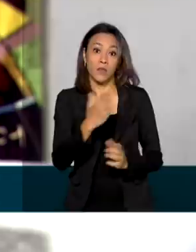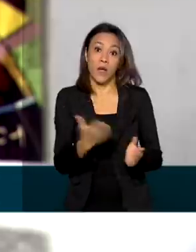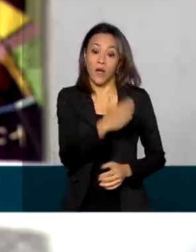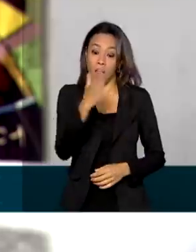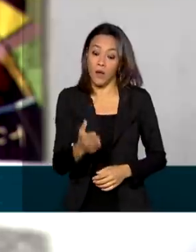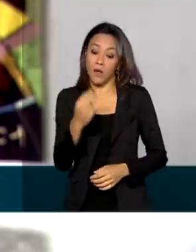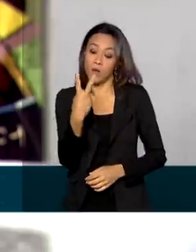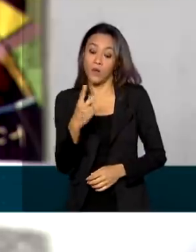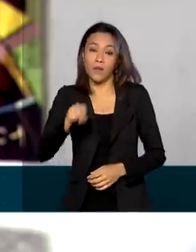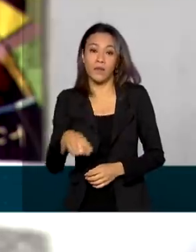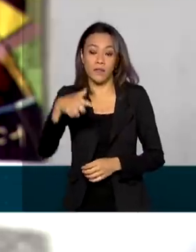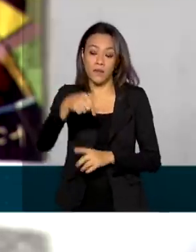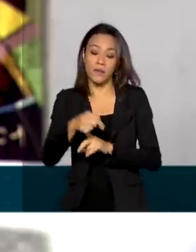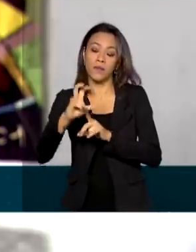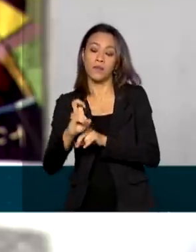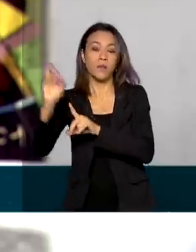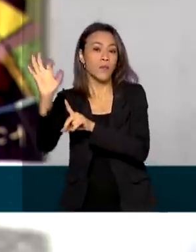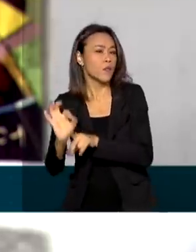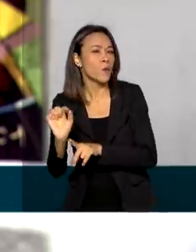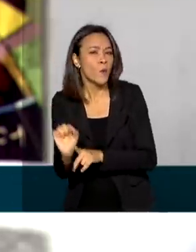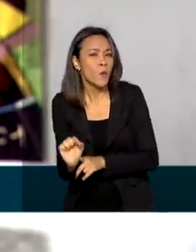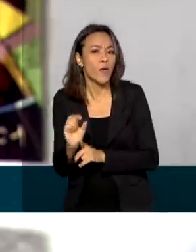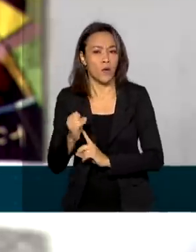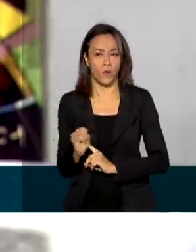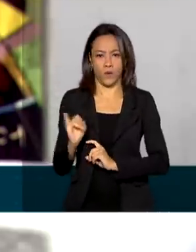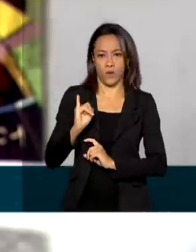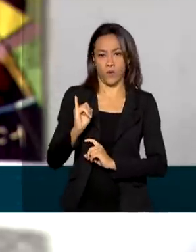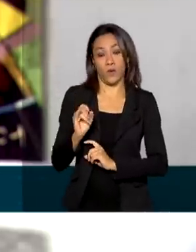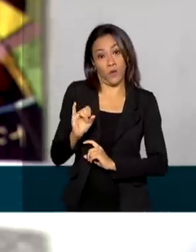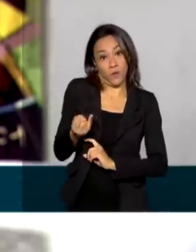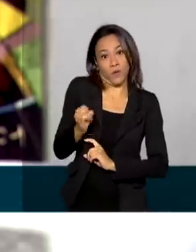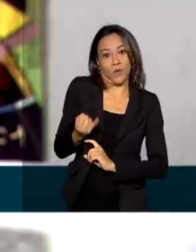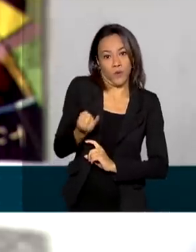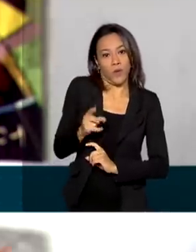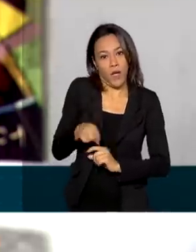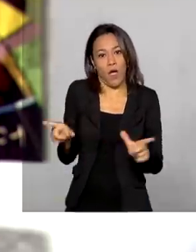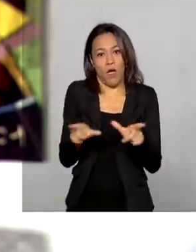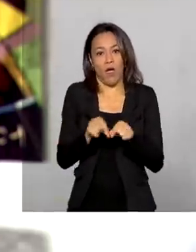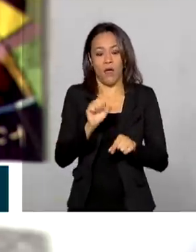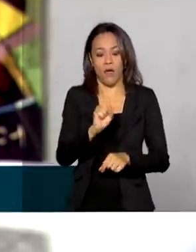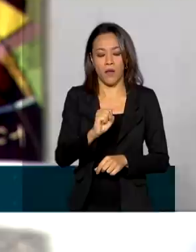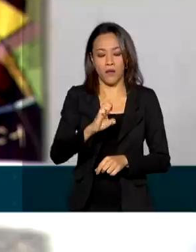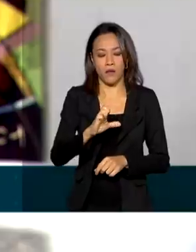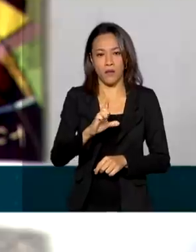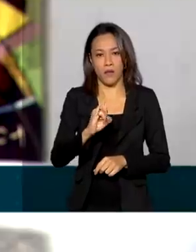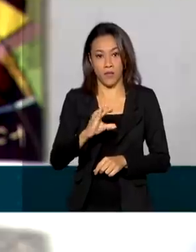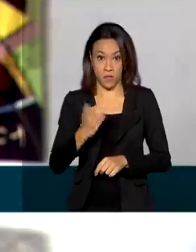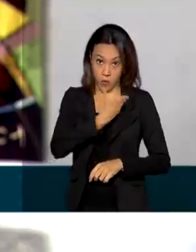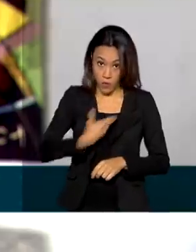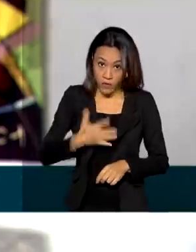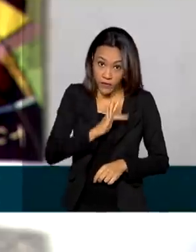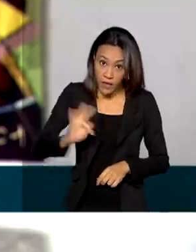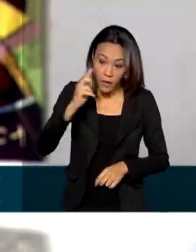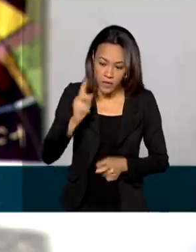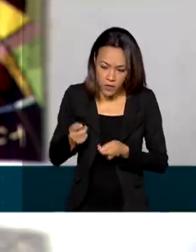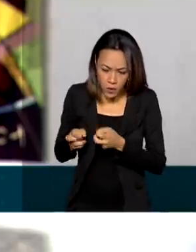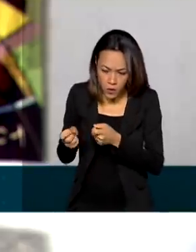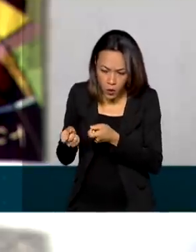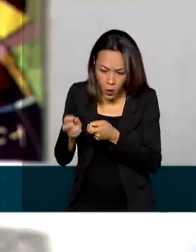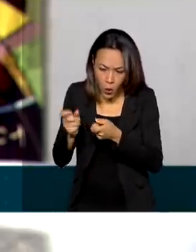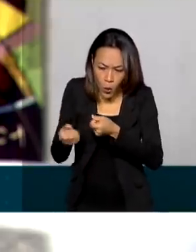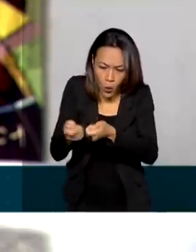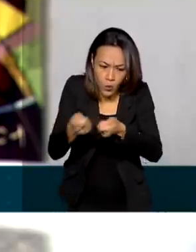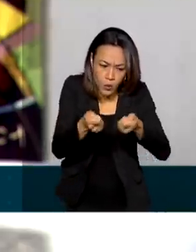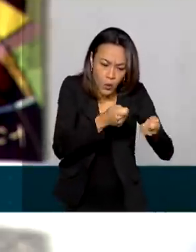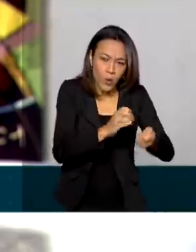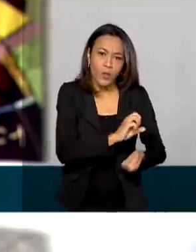,75% a taxa básica de juros, a Selic. Para o governo federal, esse monitoramento sobre os juros, aliado às